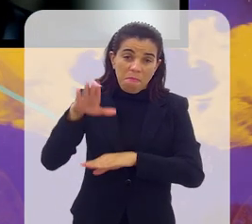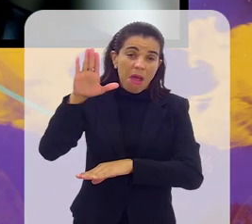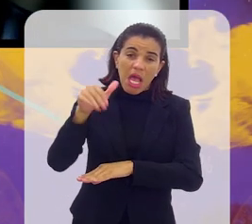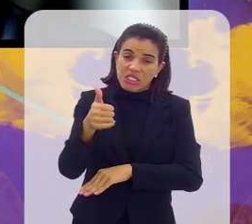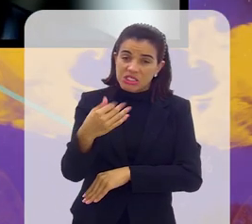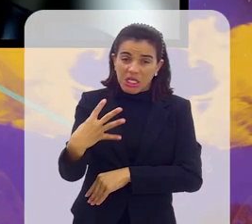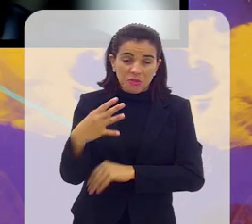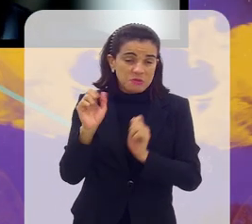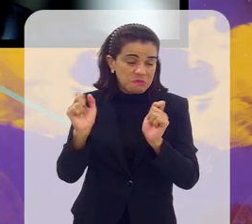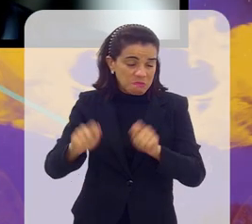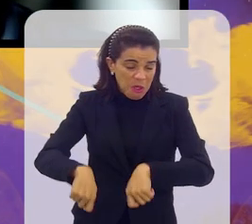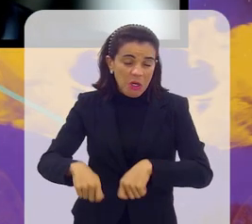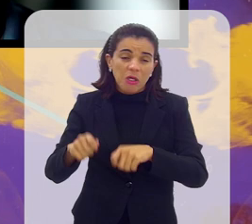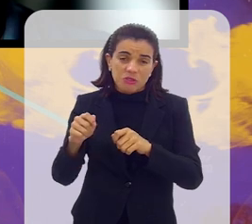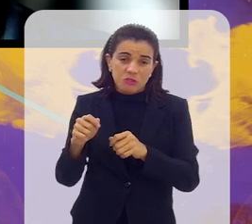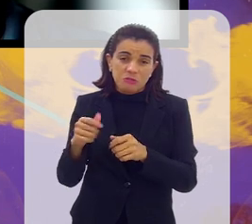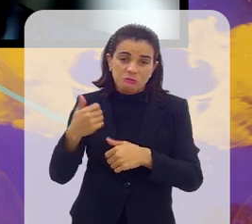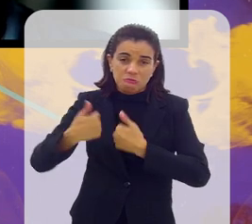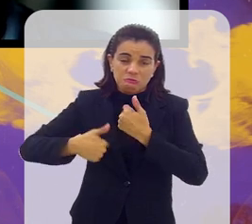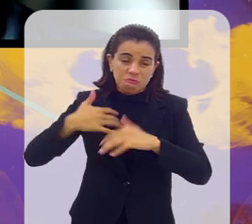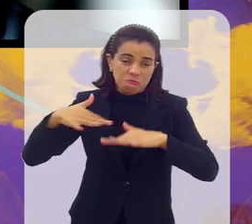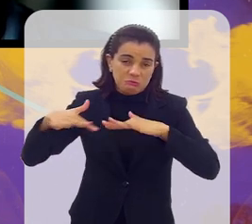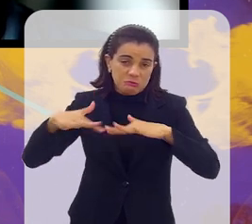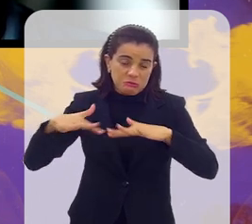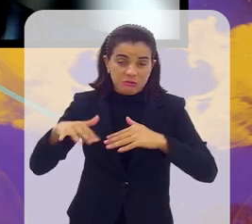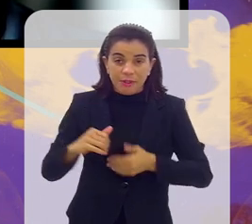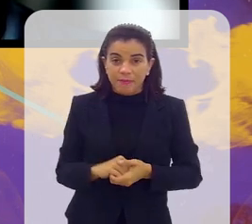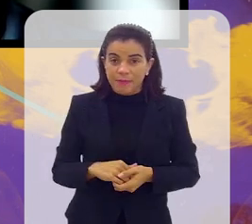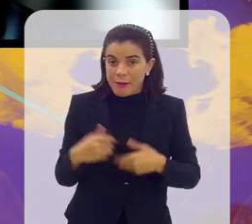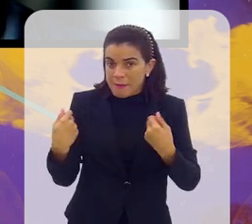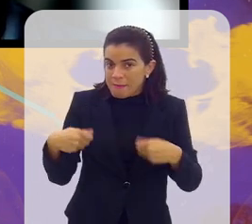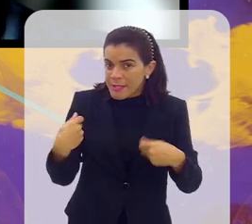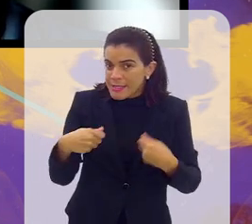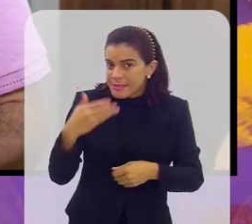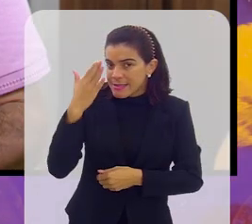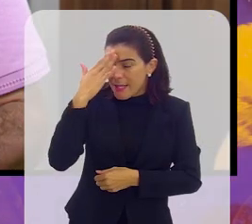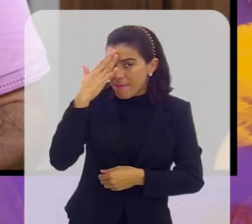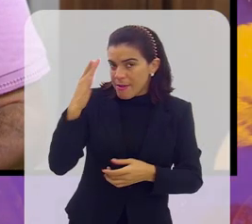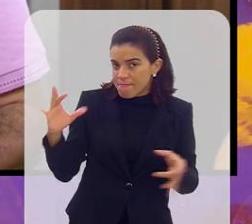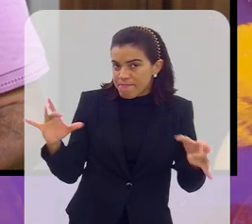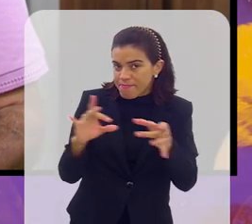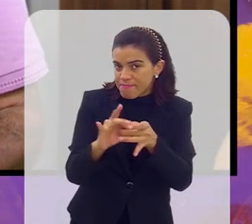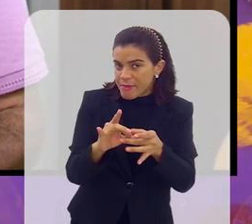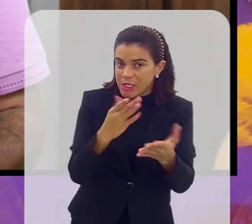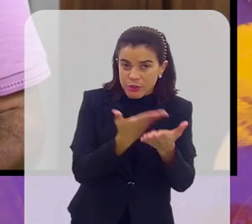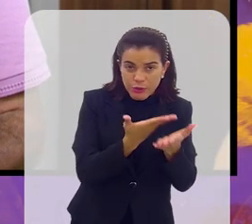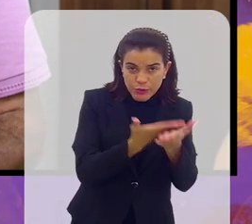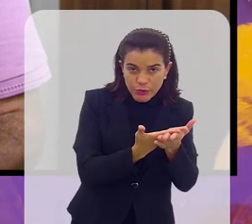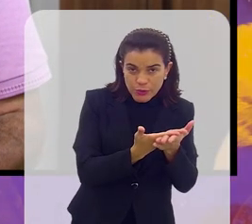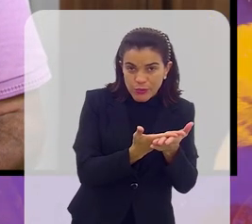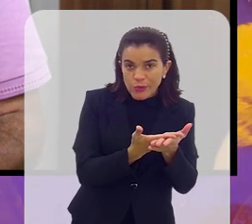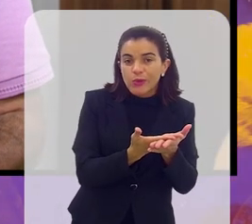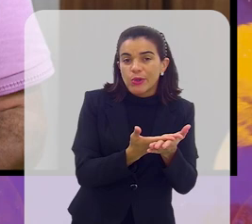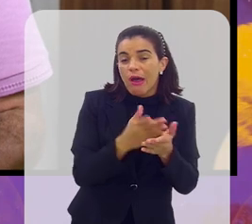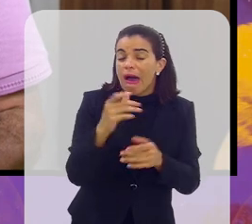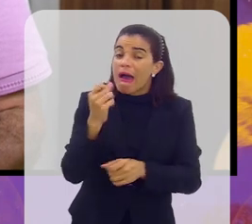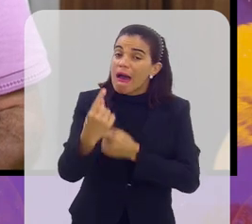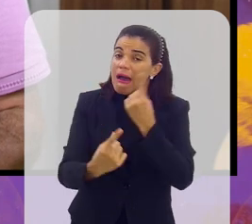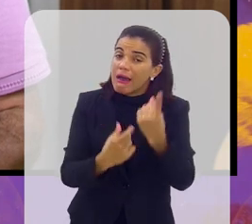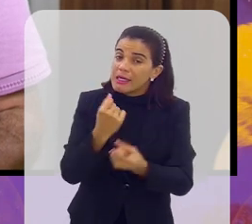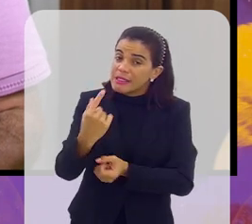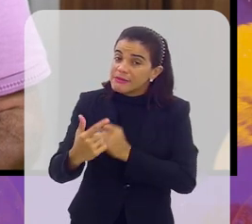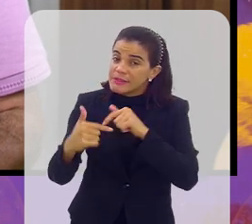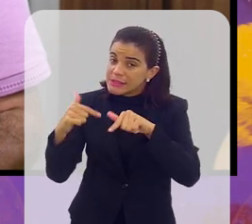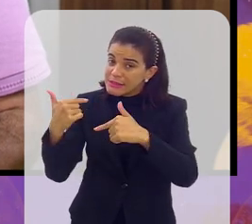se tiver mais de 14 anos, pode jogar. Agora, um detalhe, tem que saber conciliar, por exemplo, os estudos, às vezes